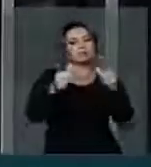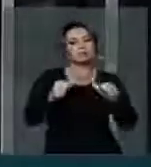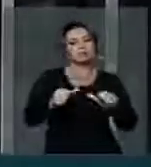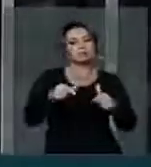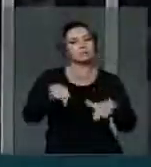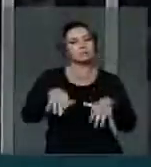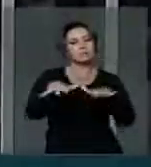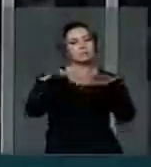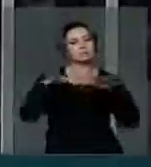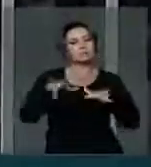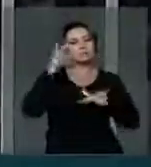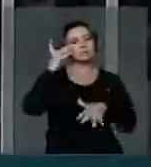plenário.